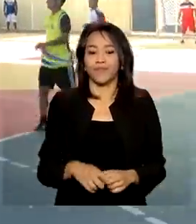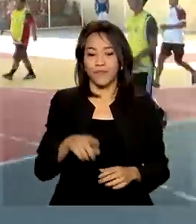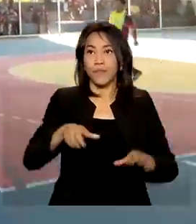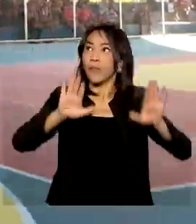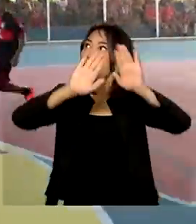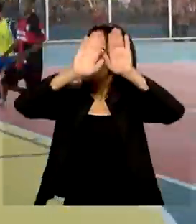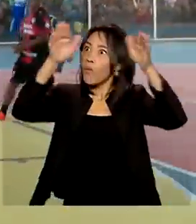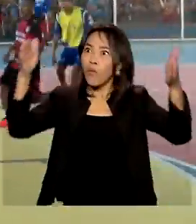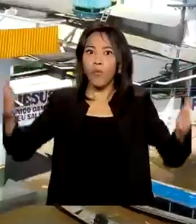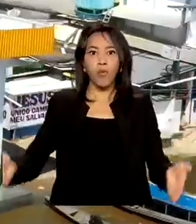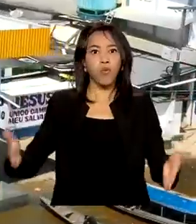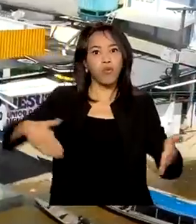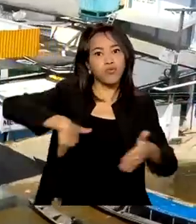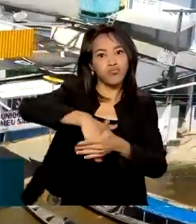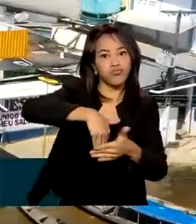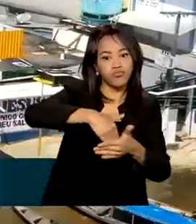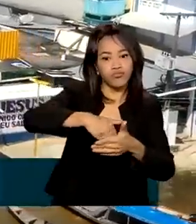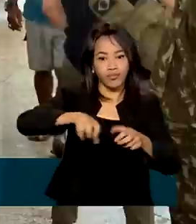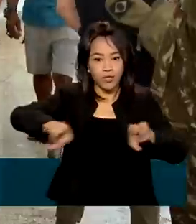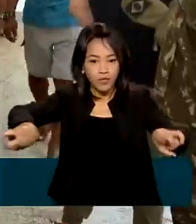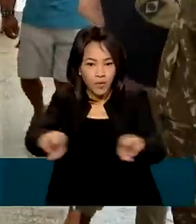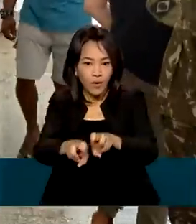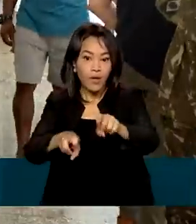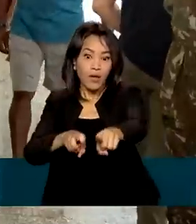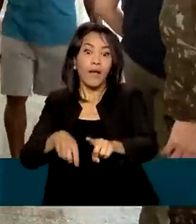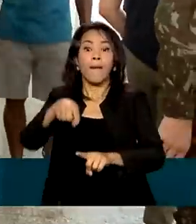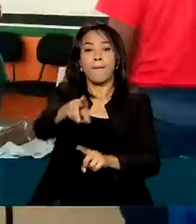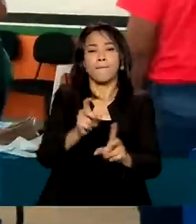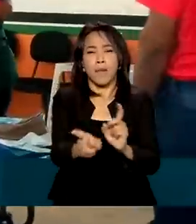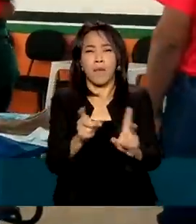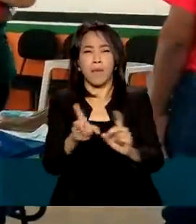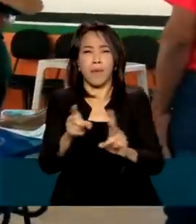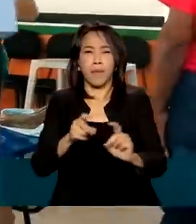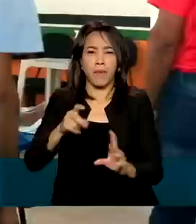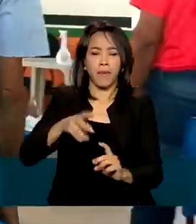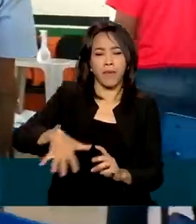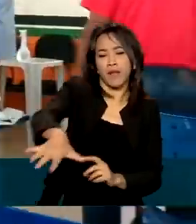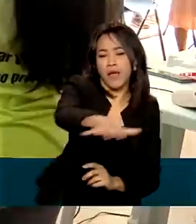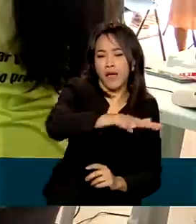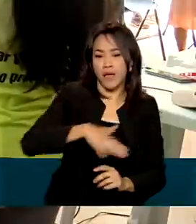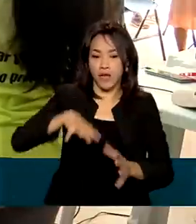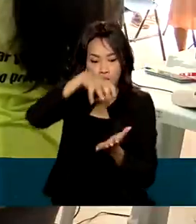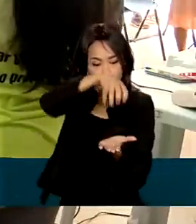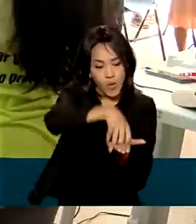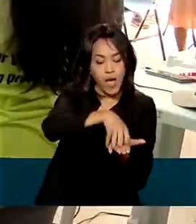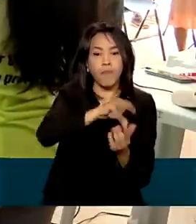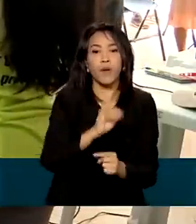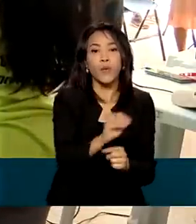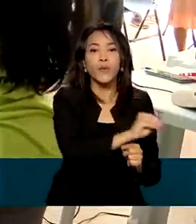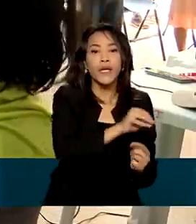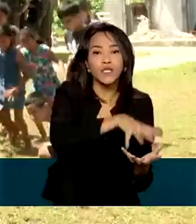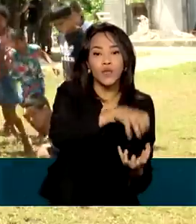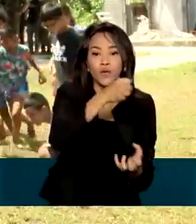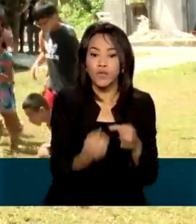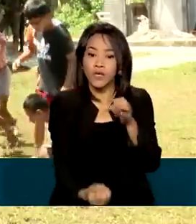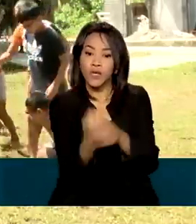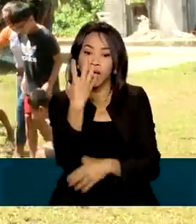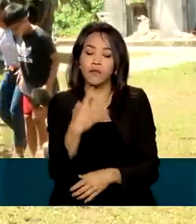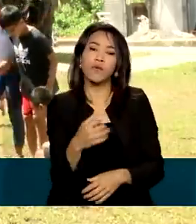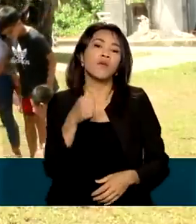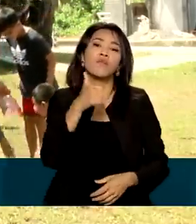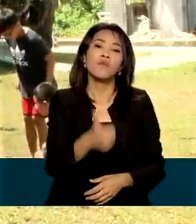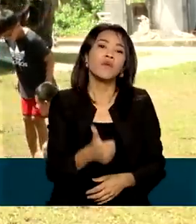Quadras poliesportivas, mercados municipais, centros para idosos. Criado em 1985,